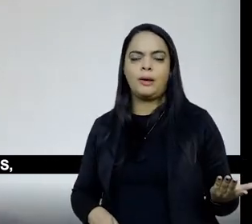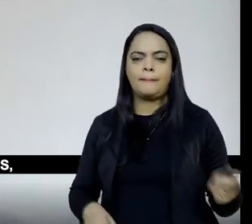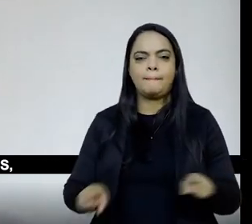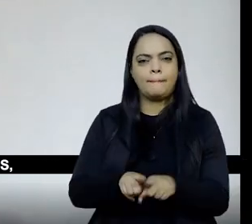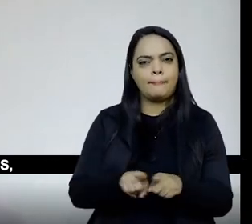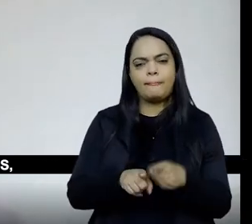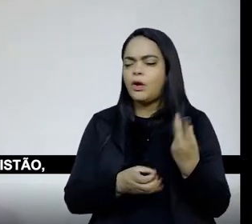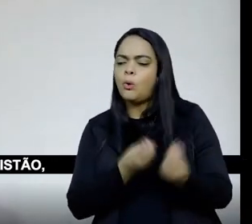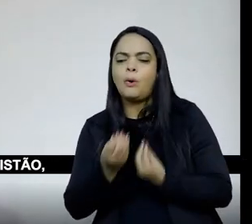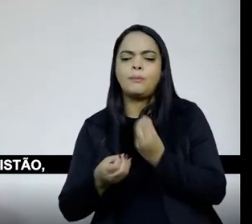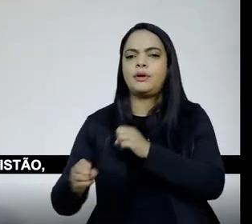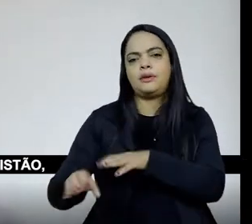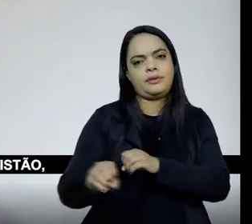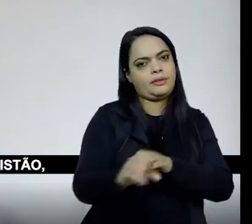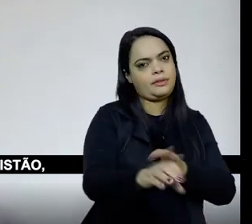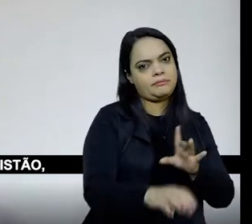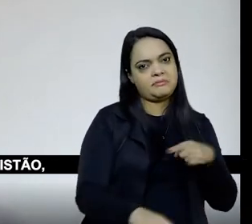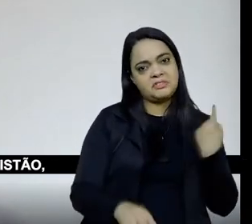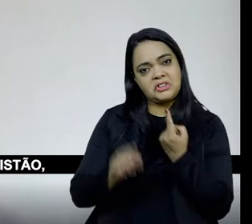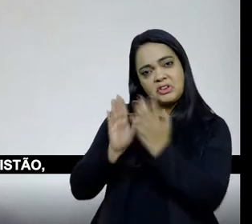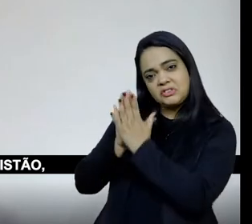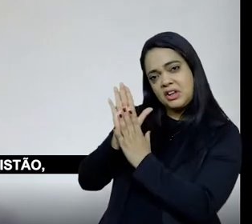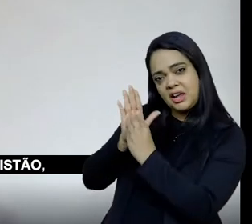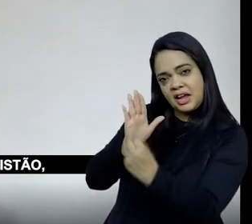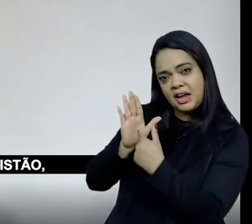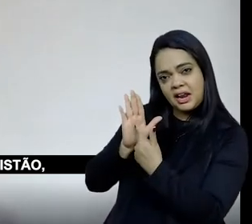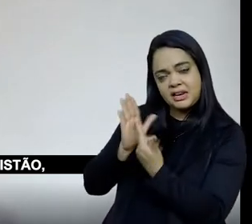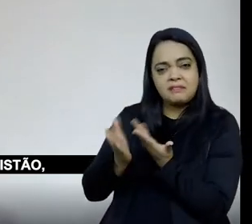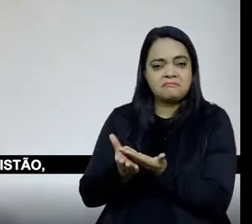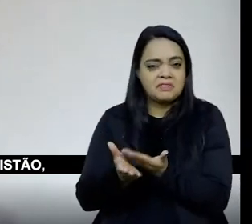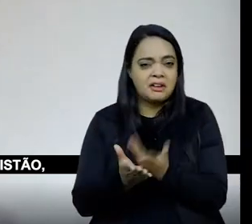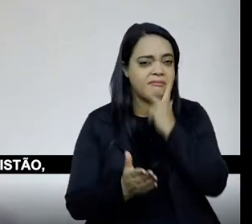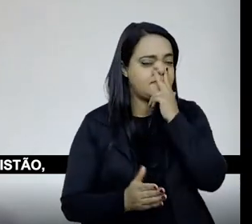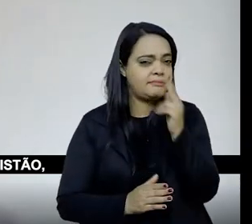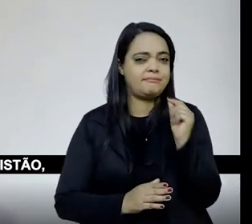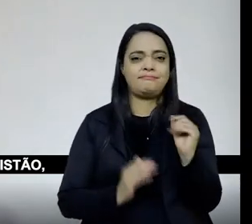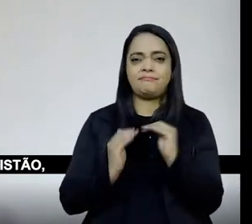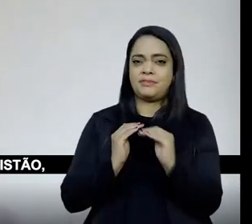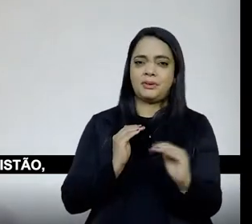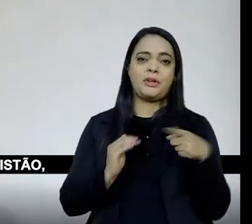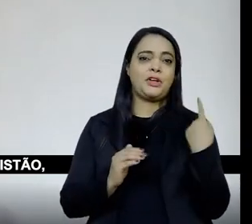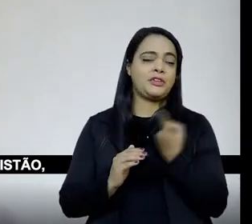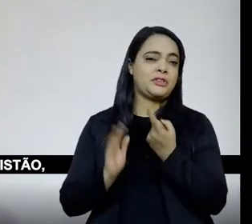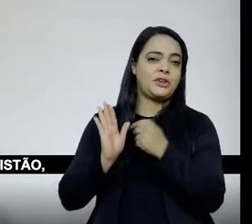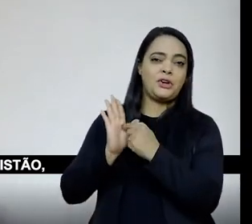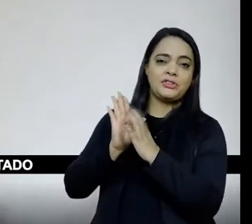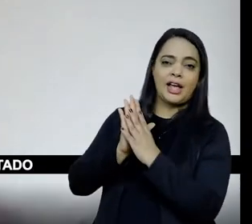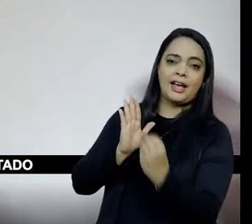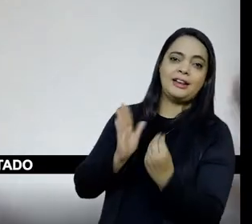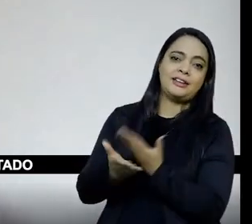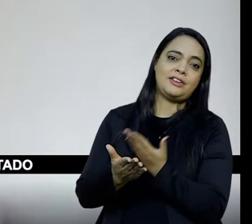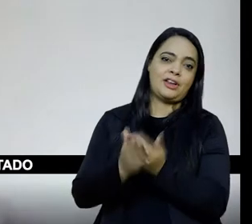reconhecidos, o nosso calendário não pode passar em colo, o nosso calendário que é católico, cristão,